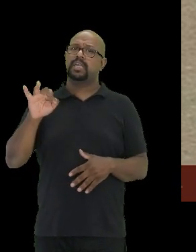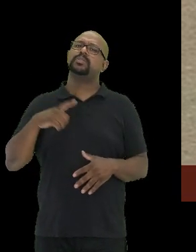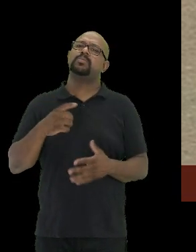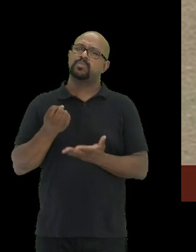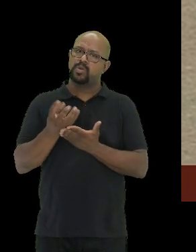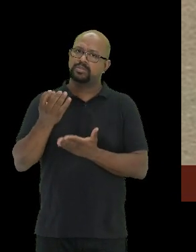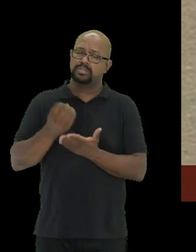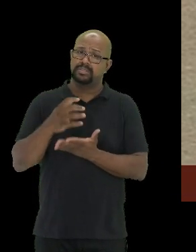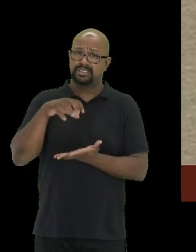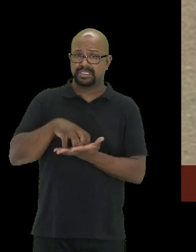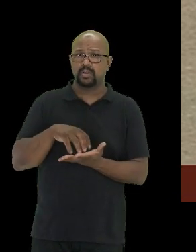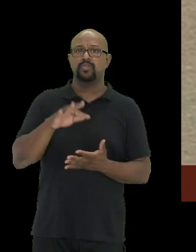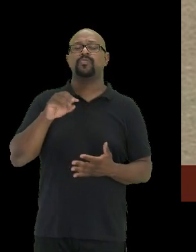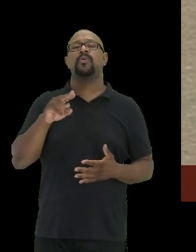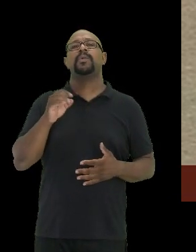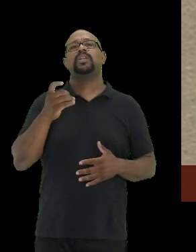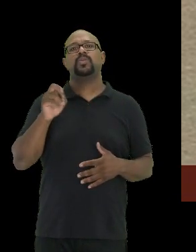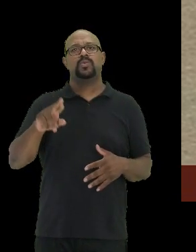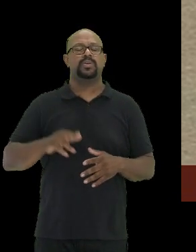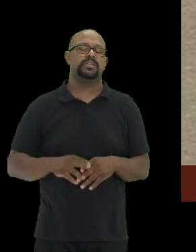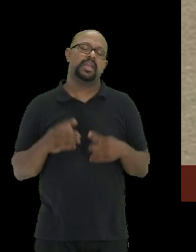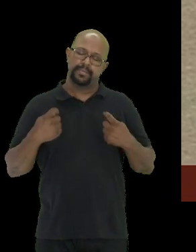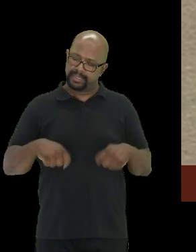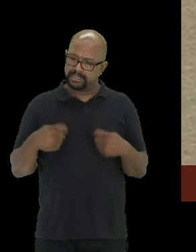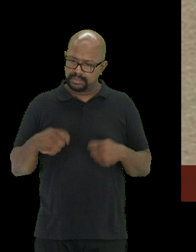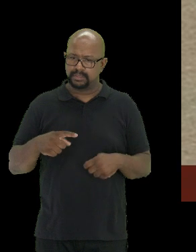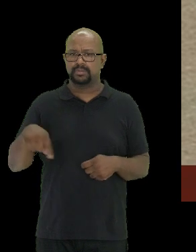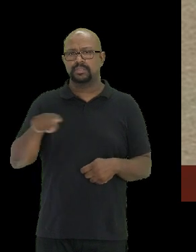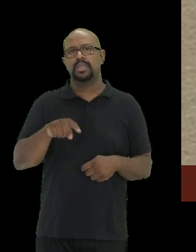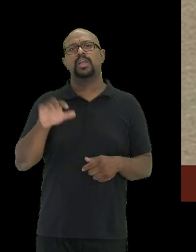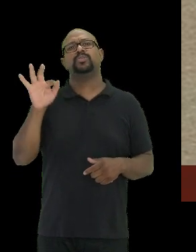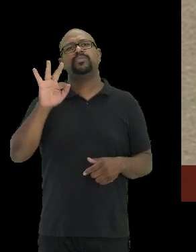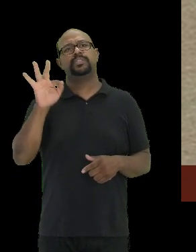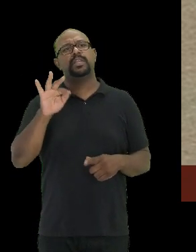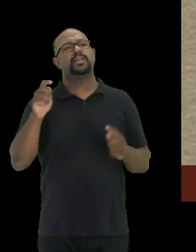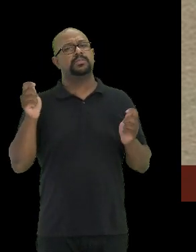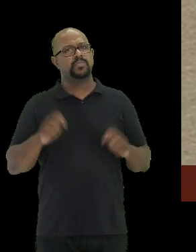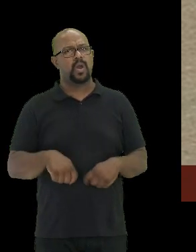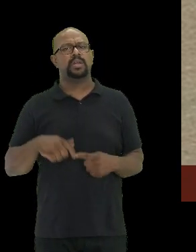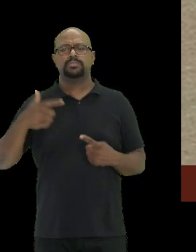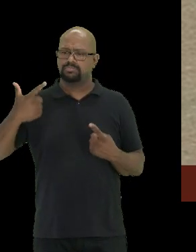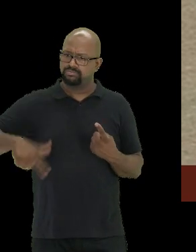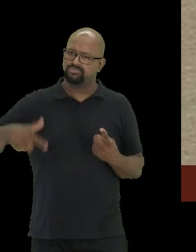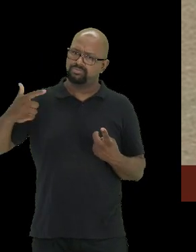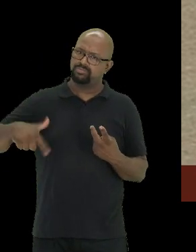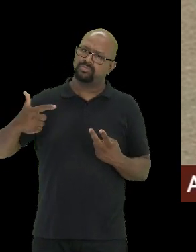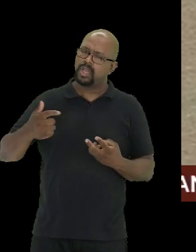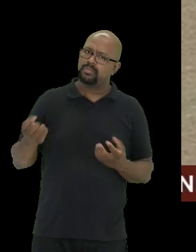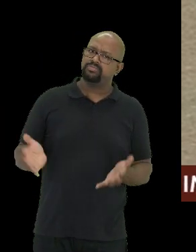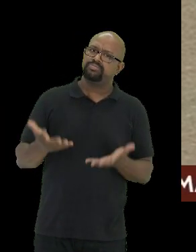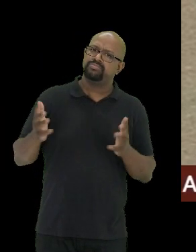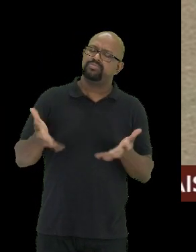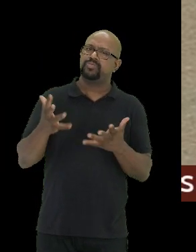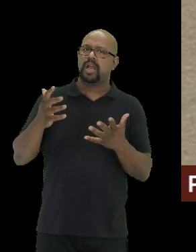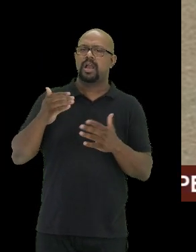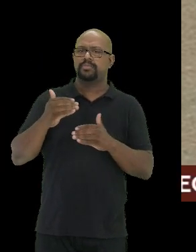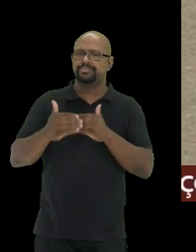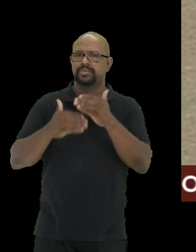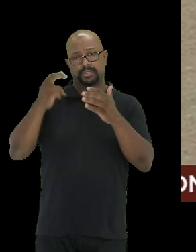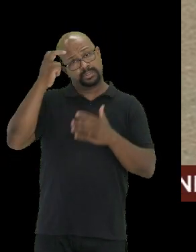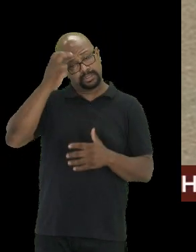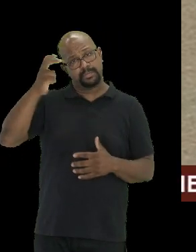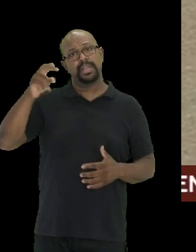um centro informador. Então, é preciso que as universidades possam cada vez mais promover a construção de saberes não